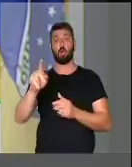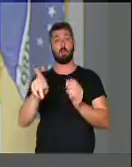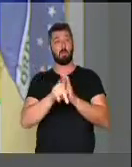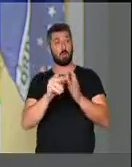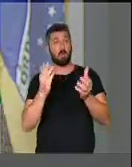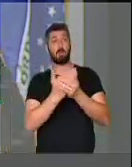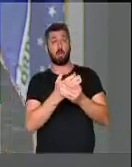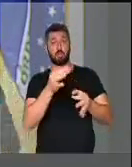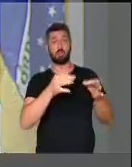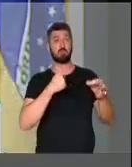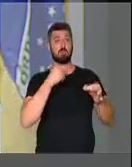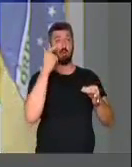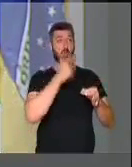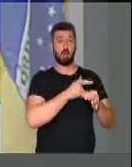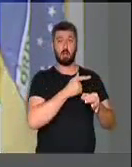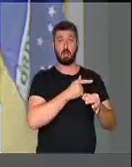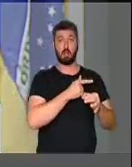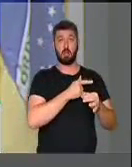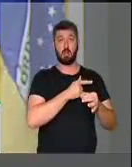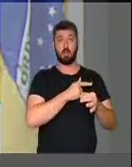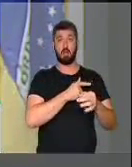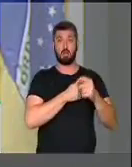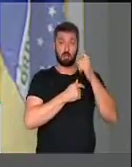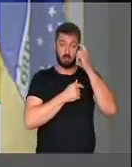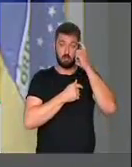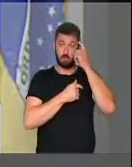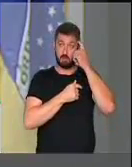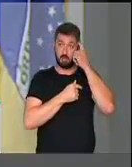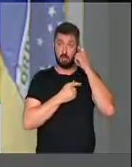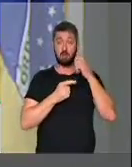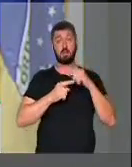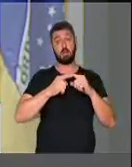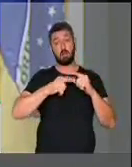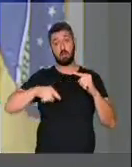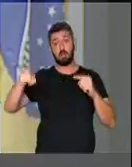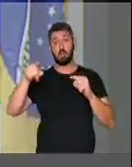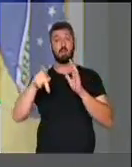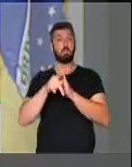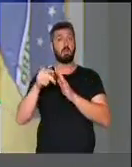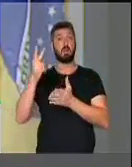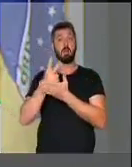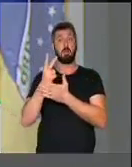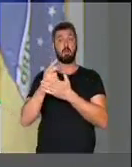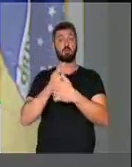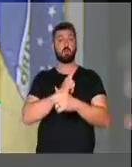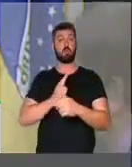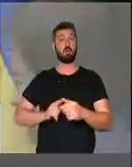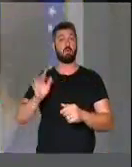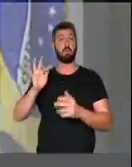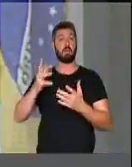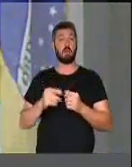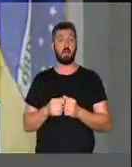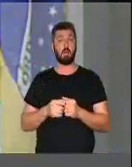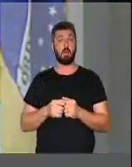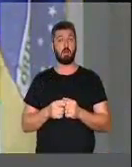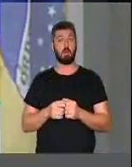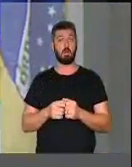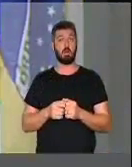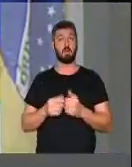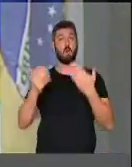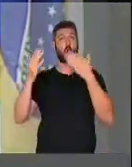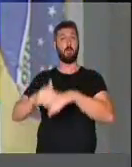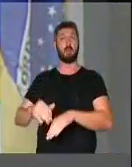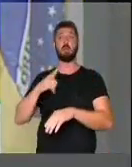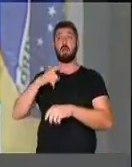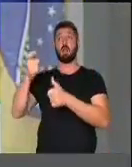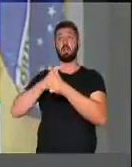processos judiciais que o aderente ao programa possui perante a própria União Federal. Dois, que ele possa